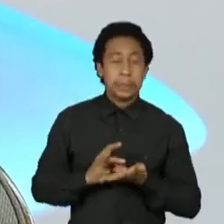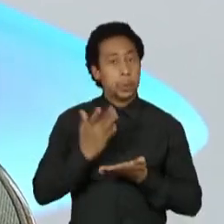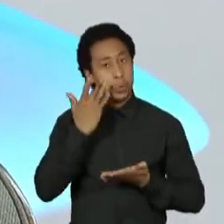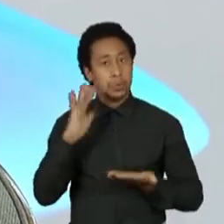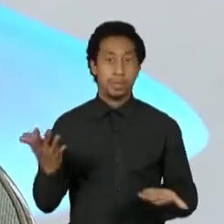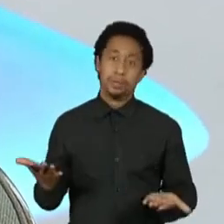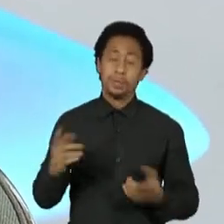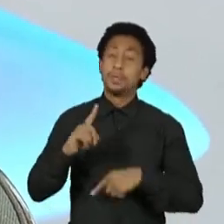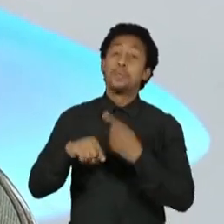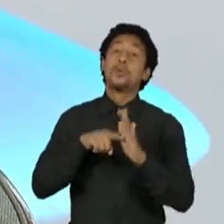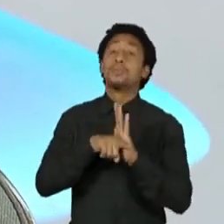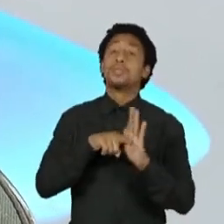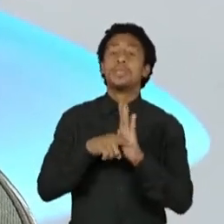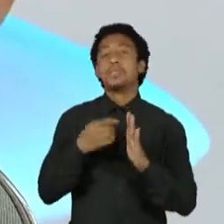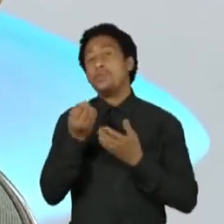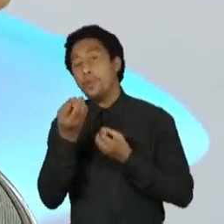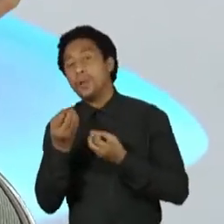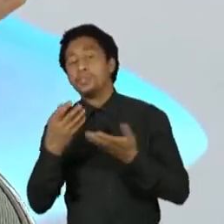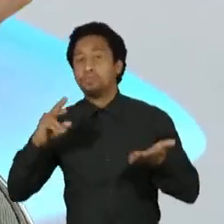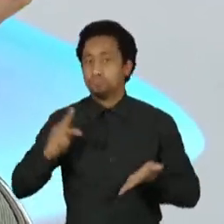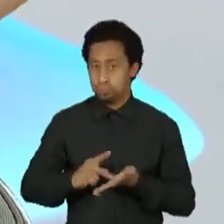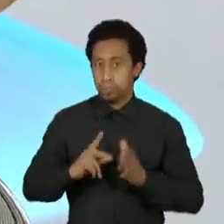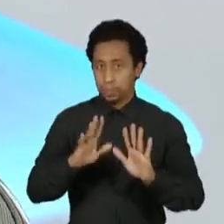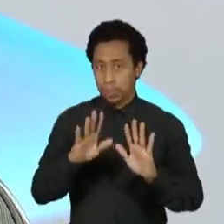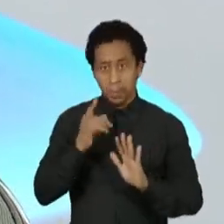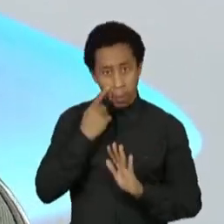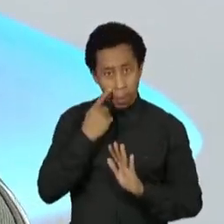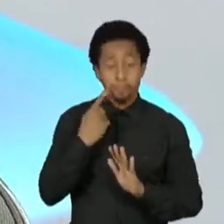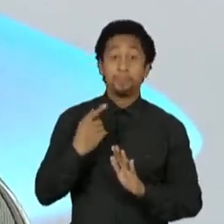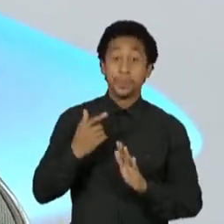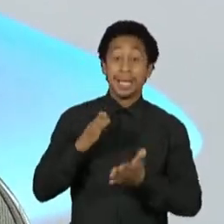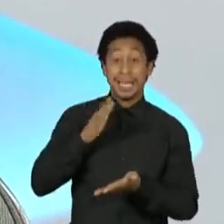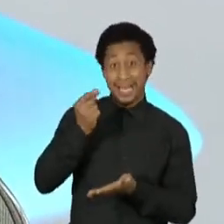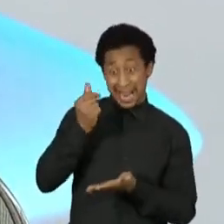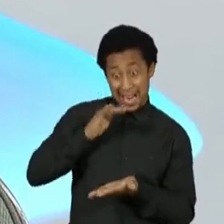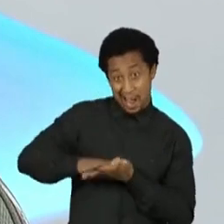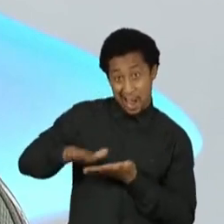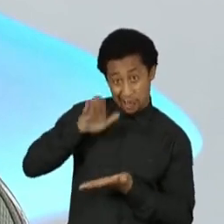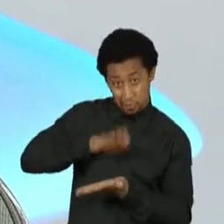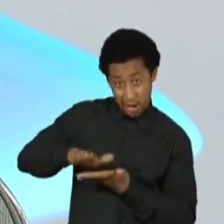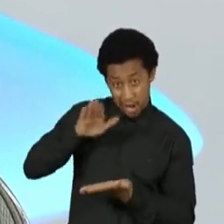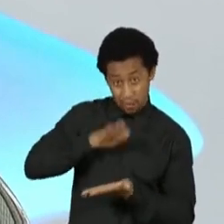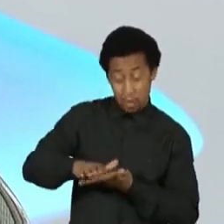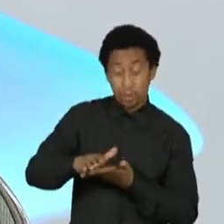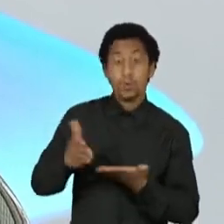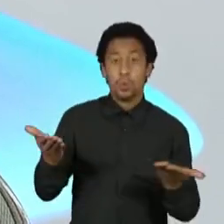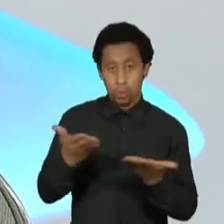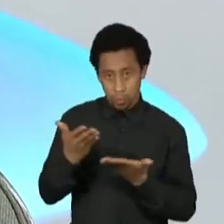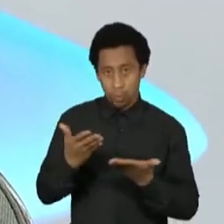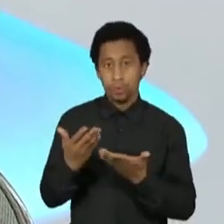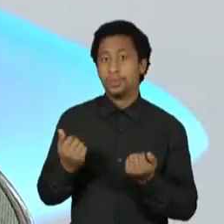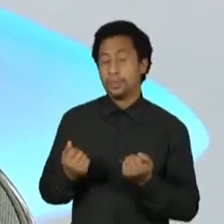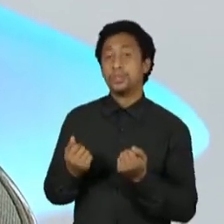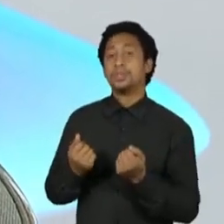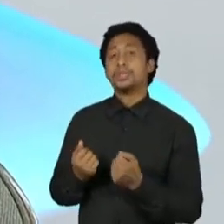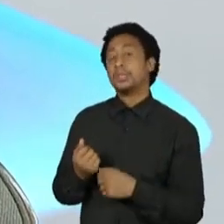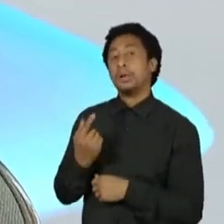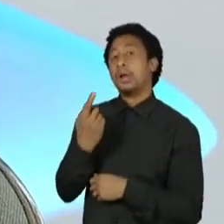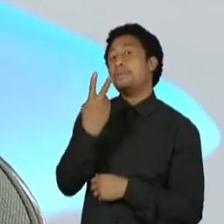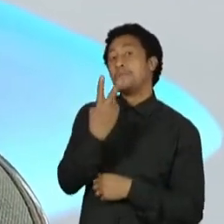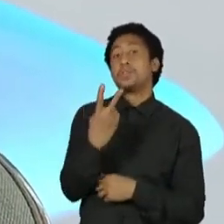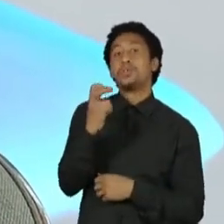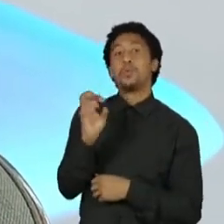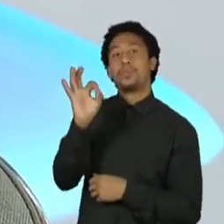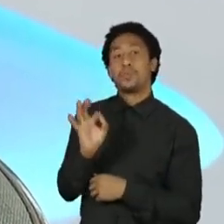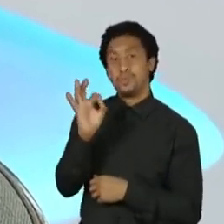fato ou fake, depois me corrijam. Mas as despesas discricionárias, hoje praticamente um quarto está na mão do orçamento secreto.